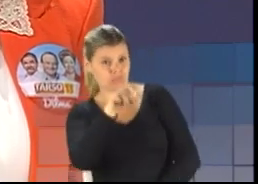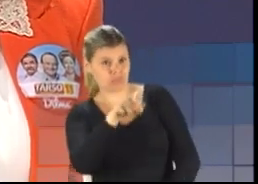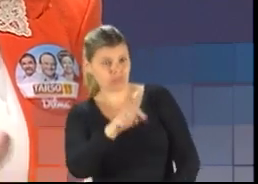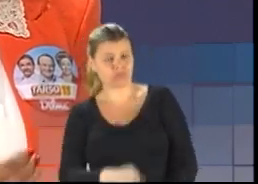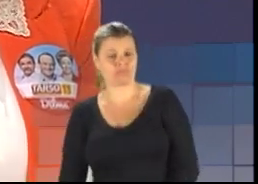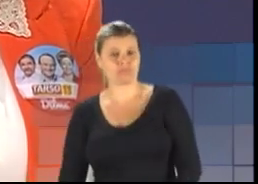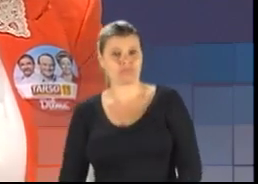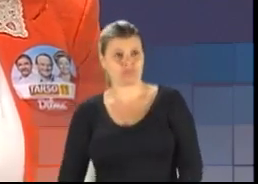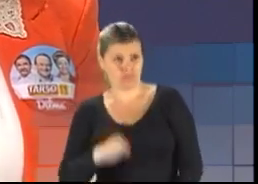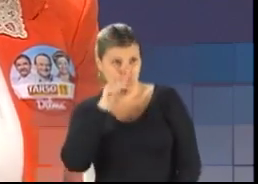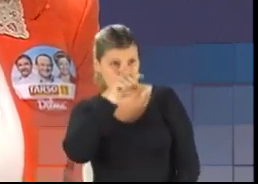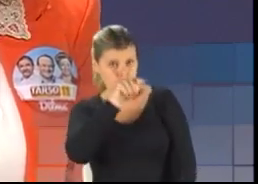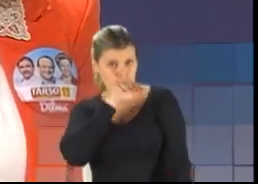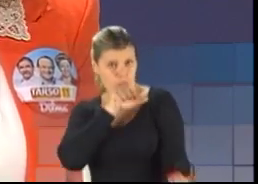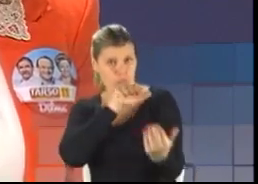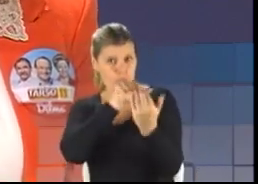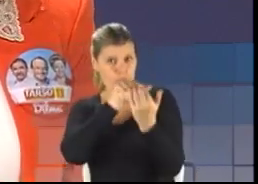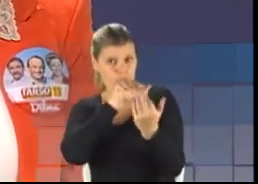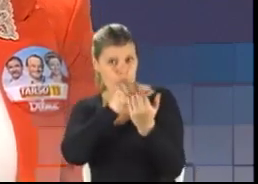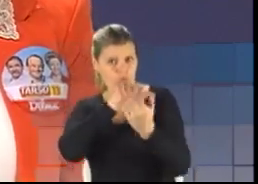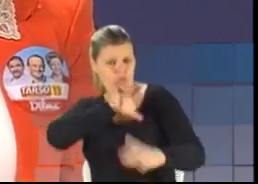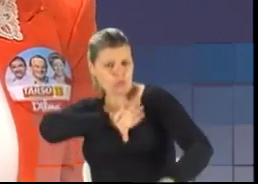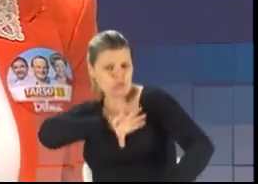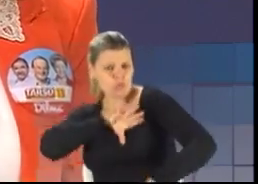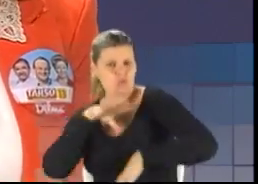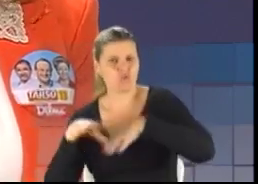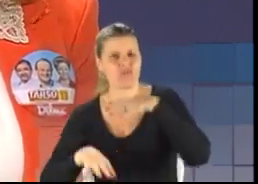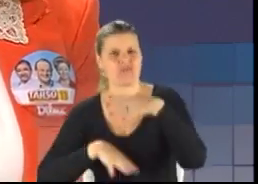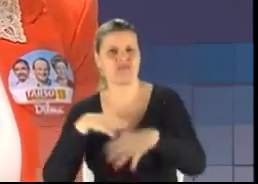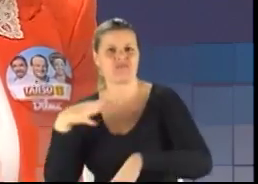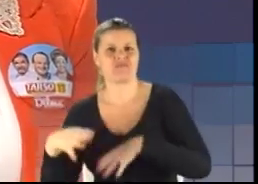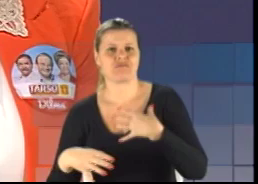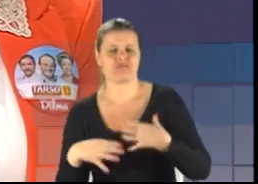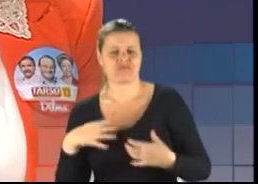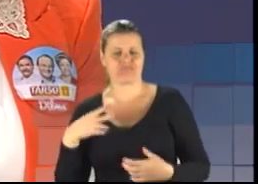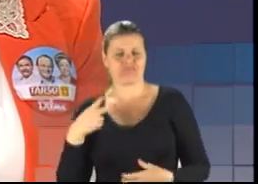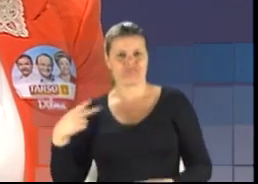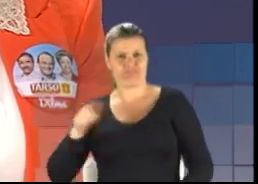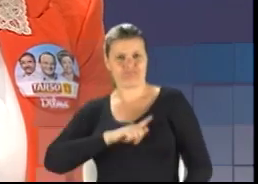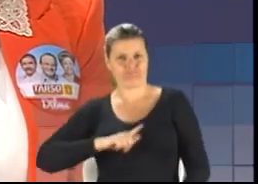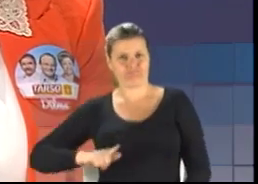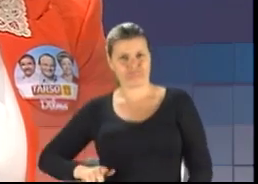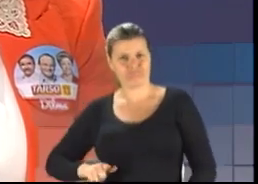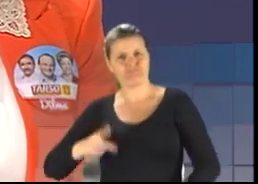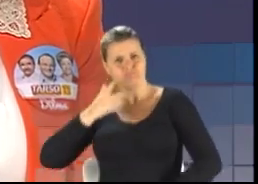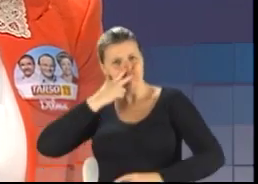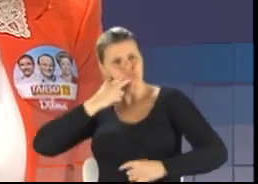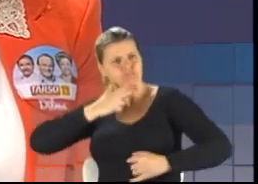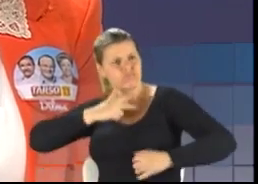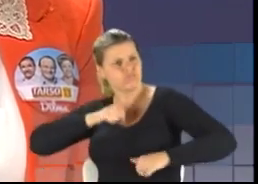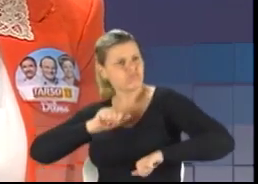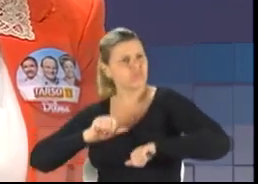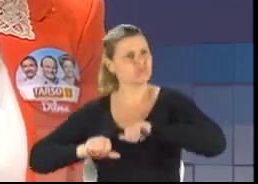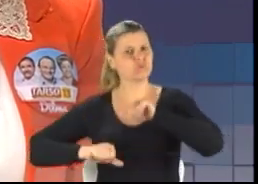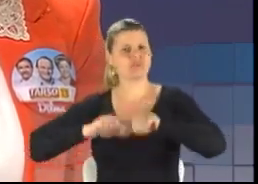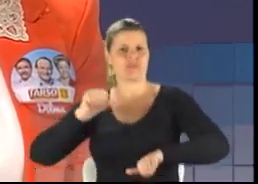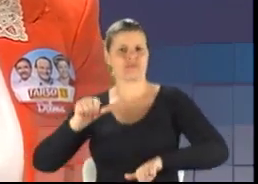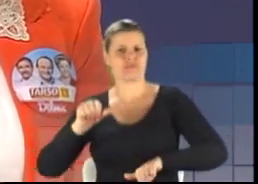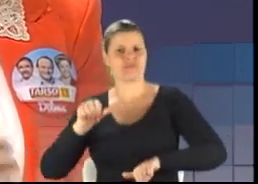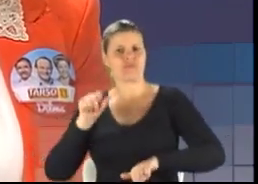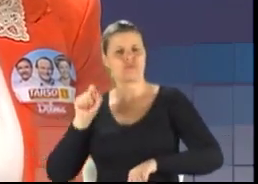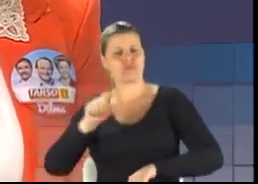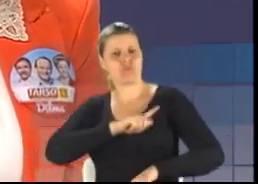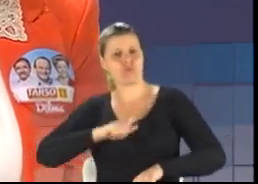concorda com esta ousadia esse impacto criado na vida das pessoas, na